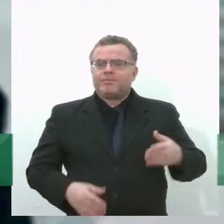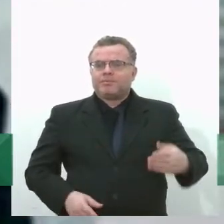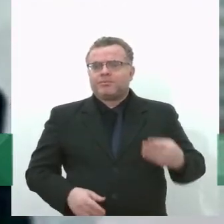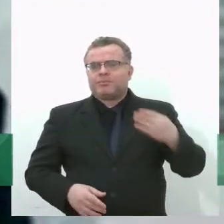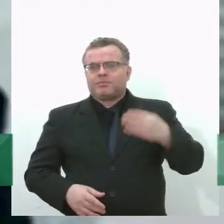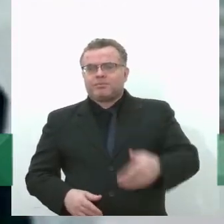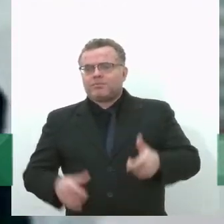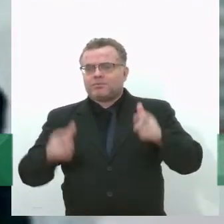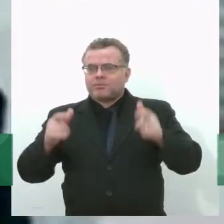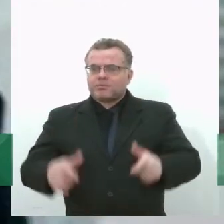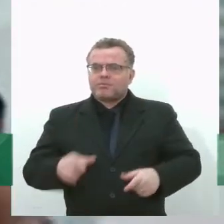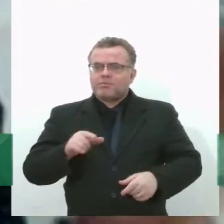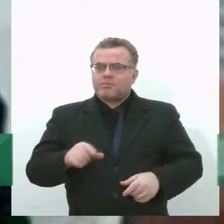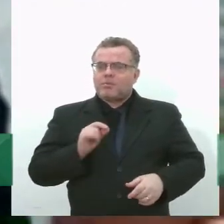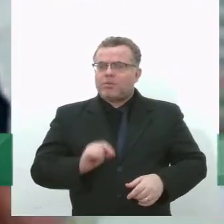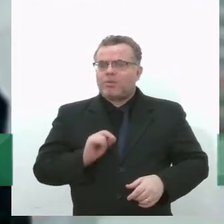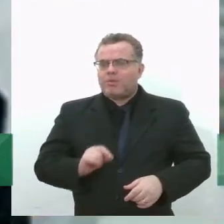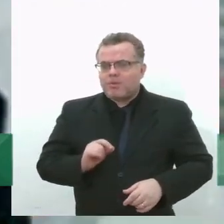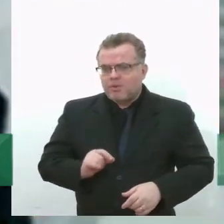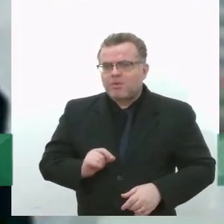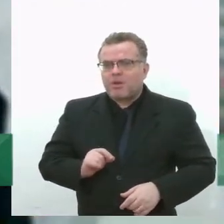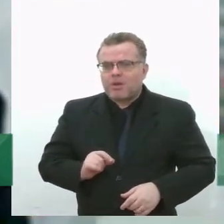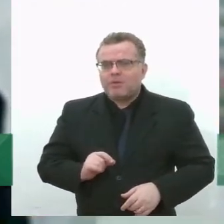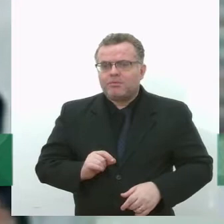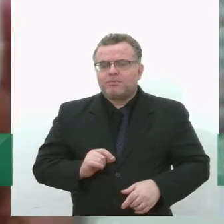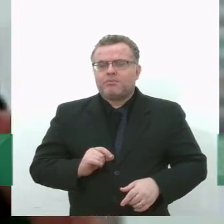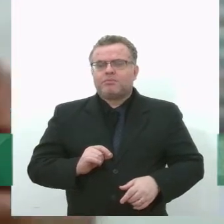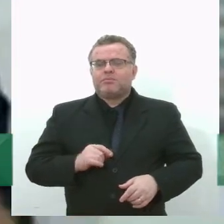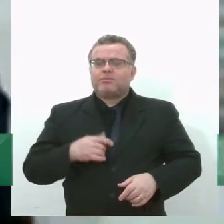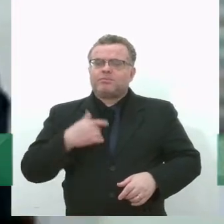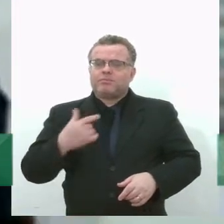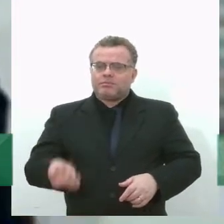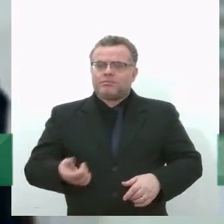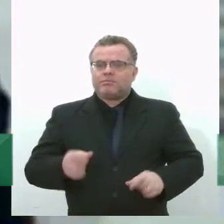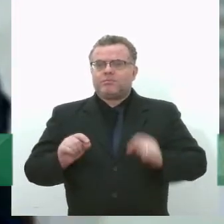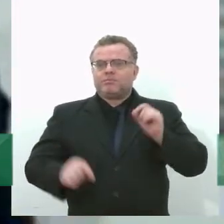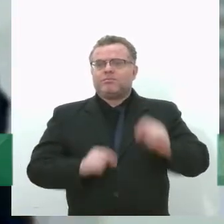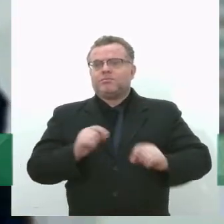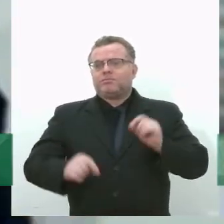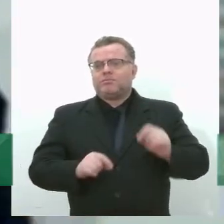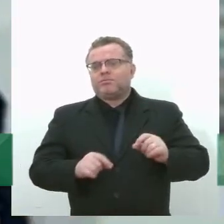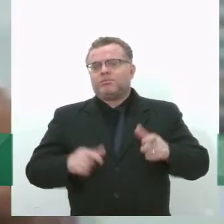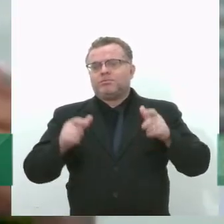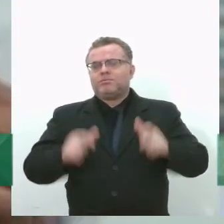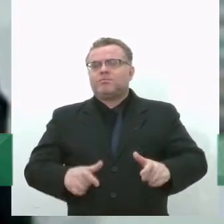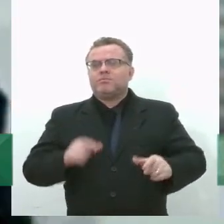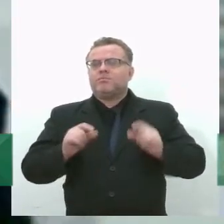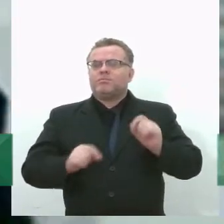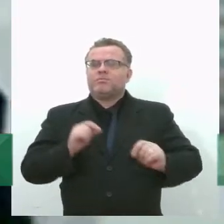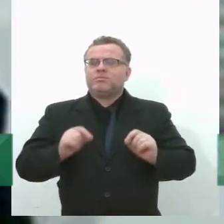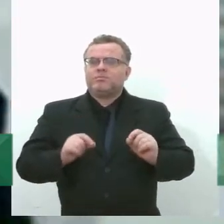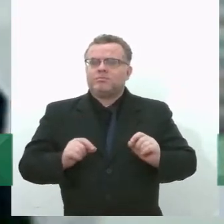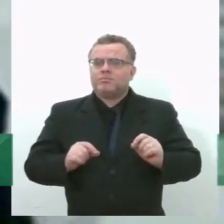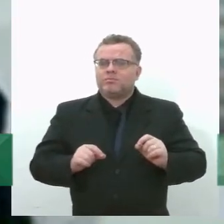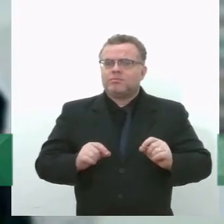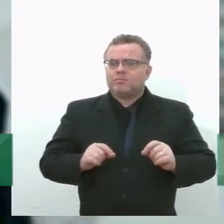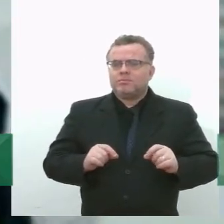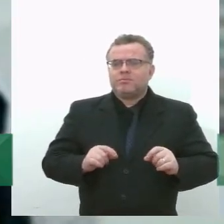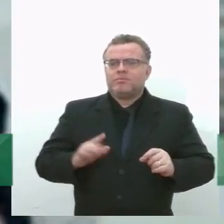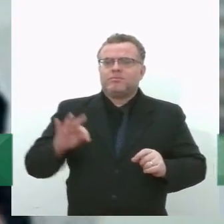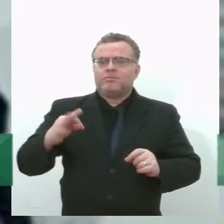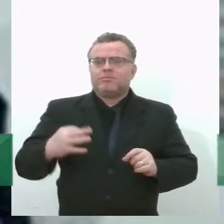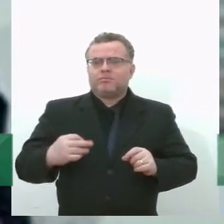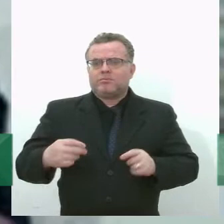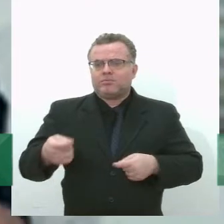o resíduo até o destino final, que é o aterro sanitário. No aterro sanitário, há todo um controle, né? De